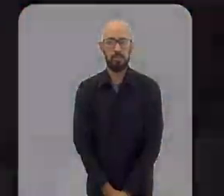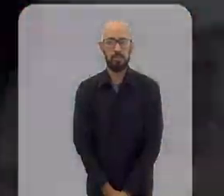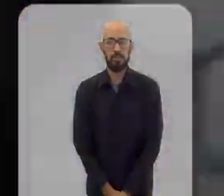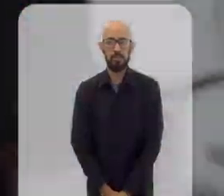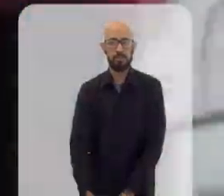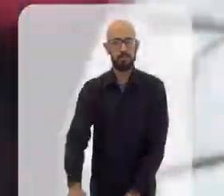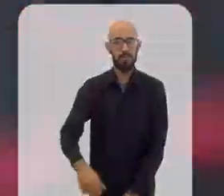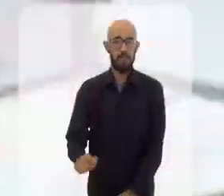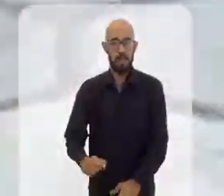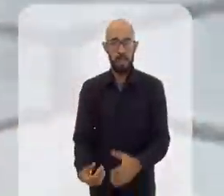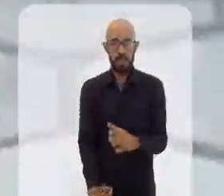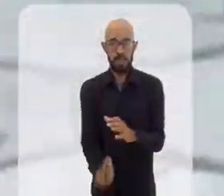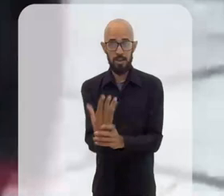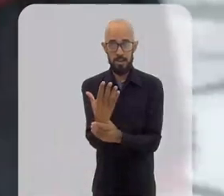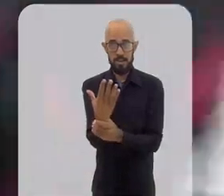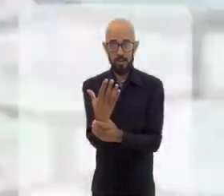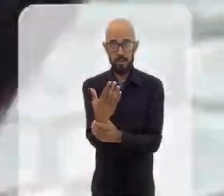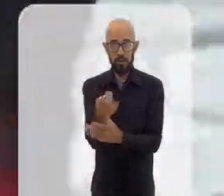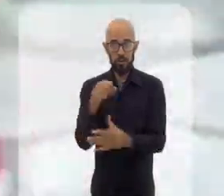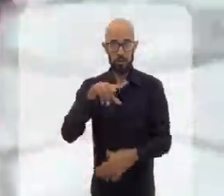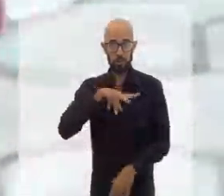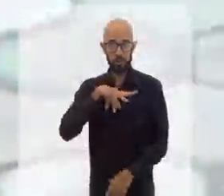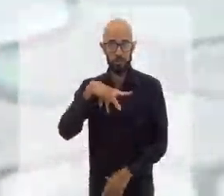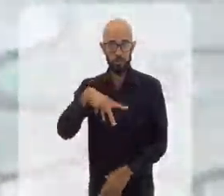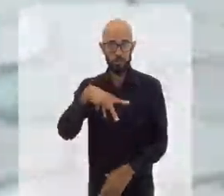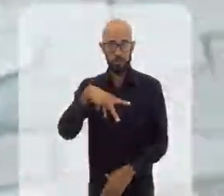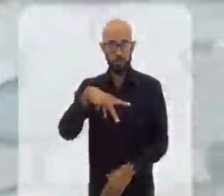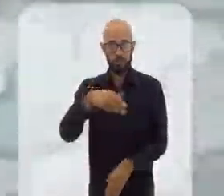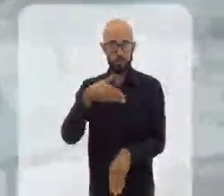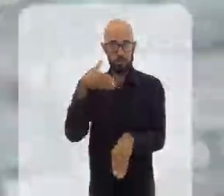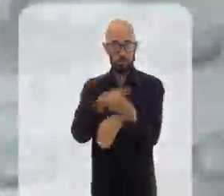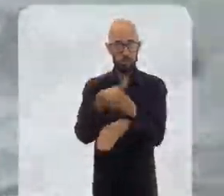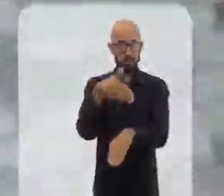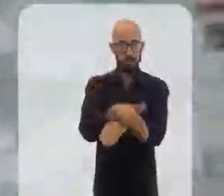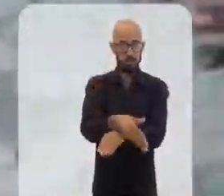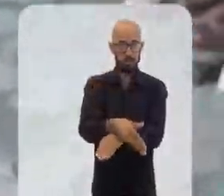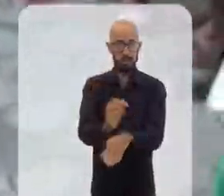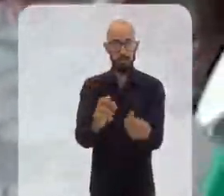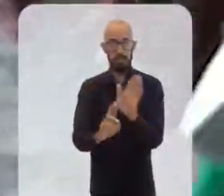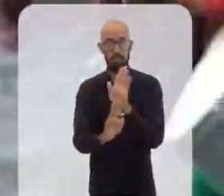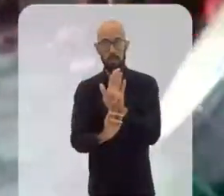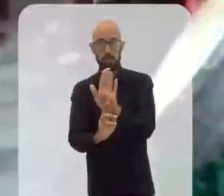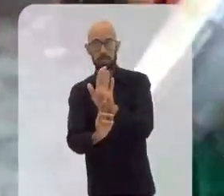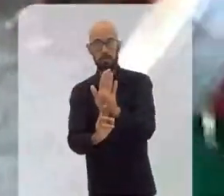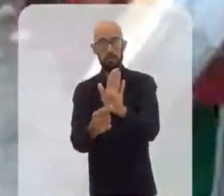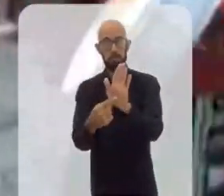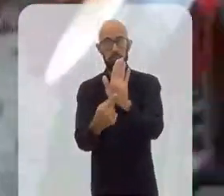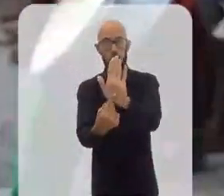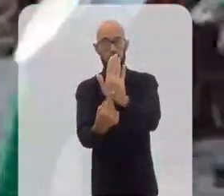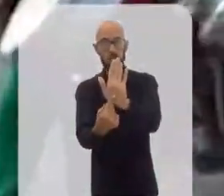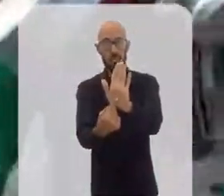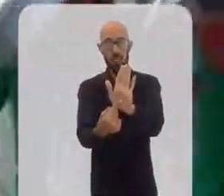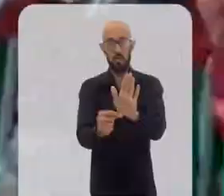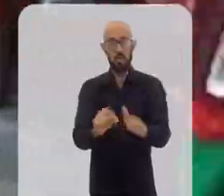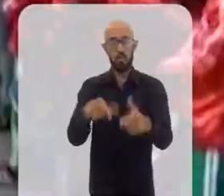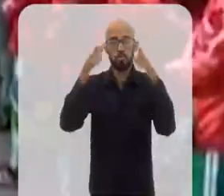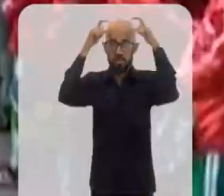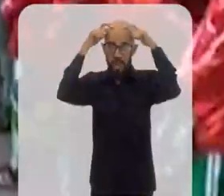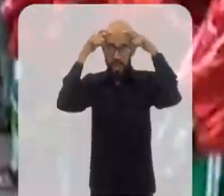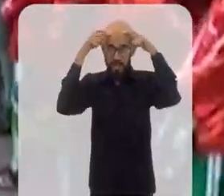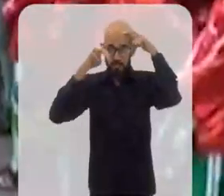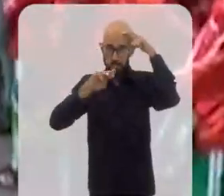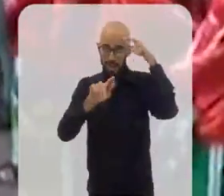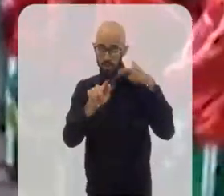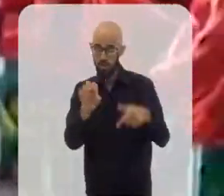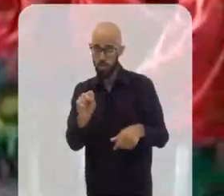A origem é dos colonizadores portugueses e retrata a festa dos reis magos que visitam o menino jantar. Em